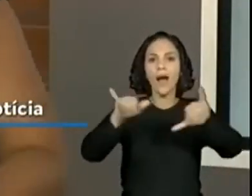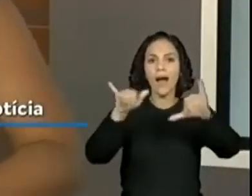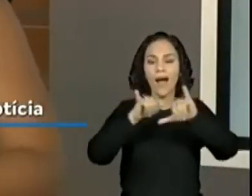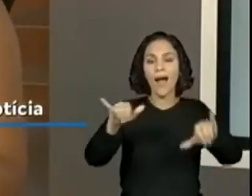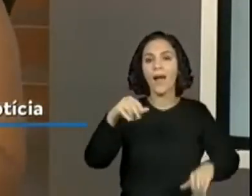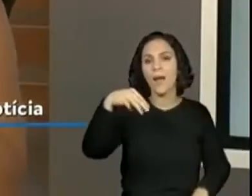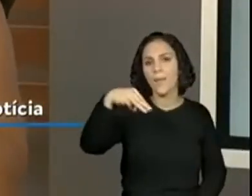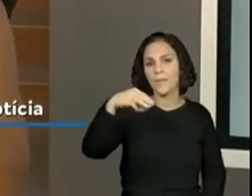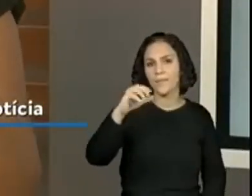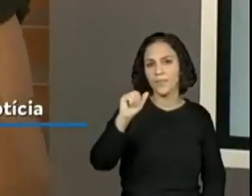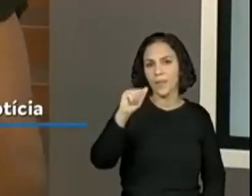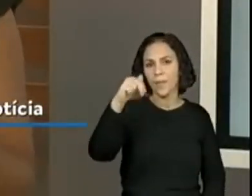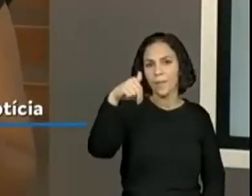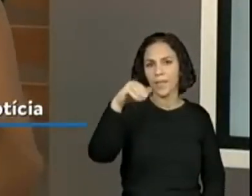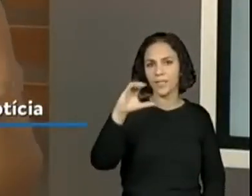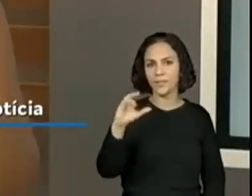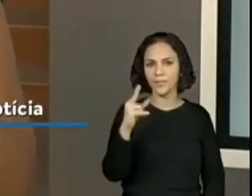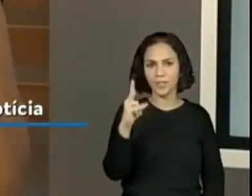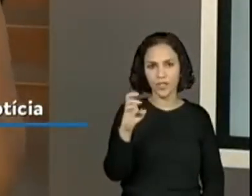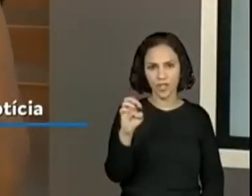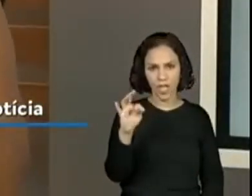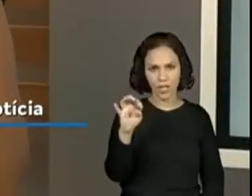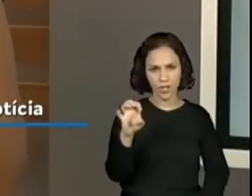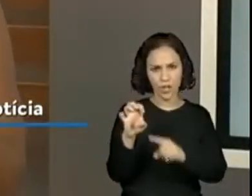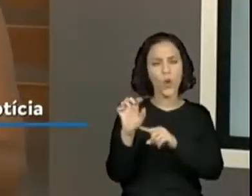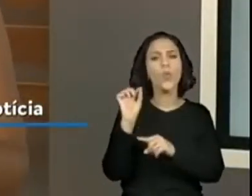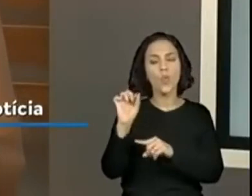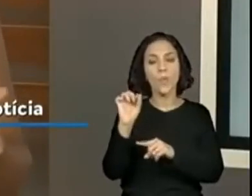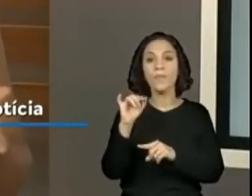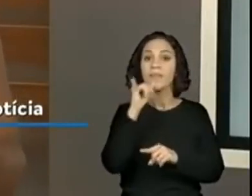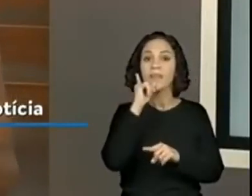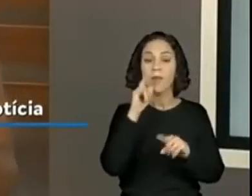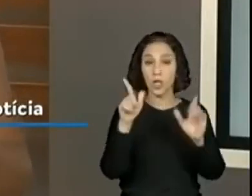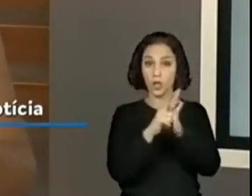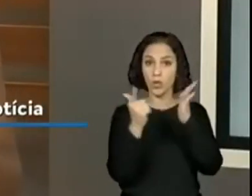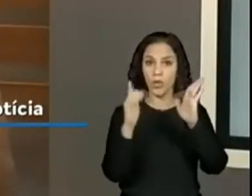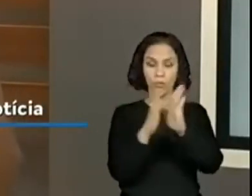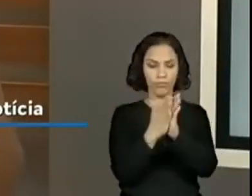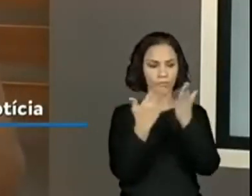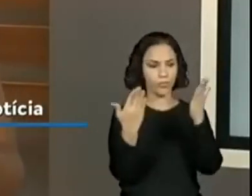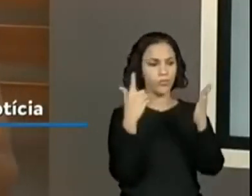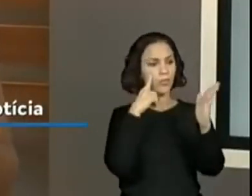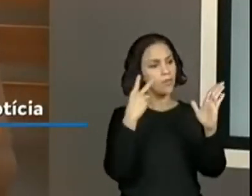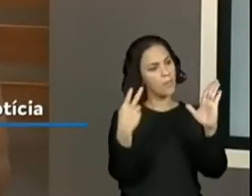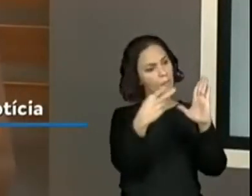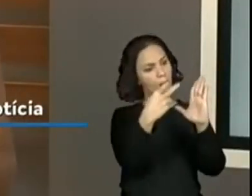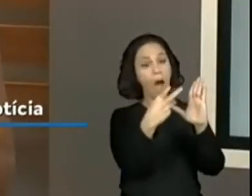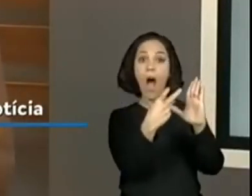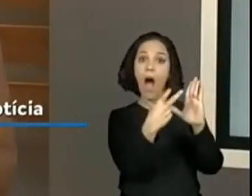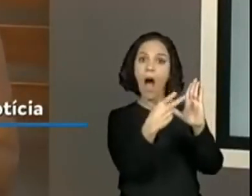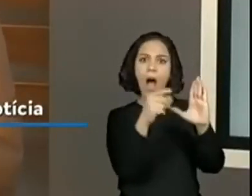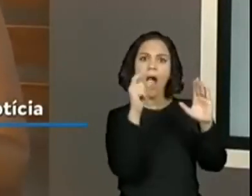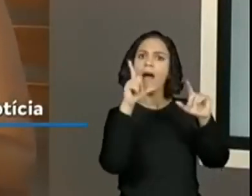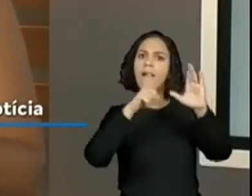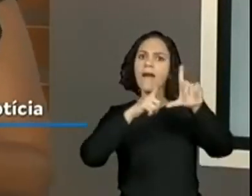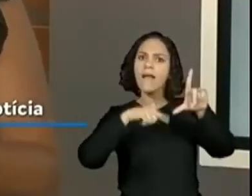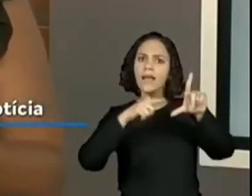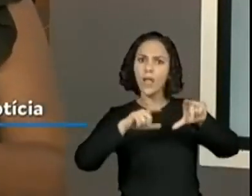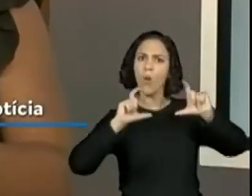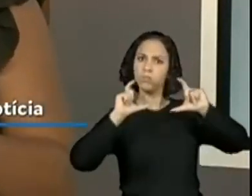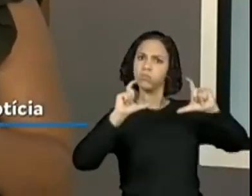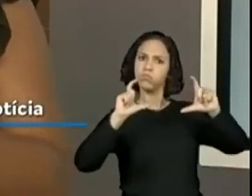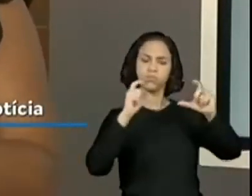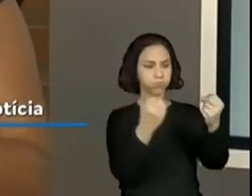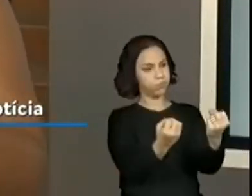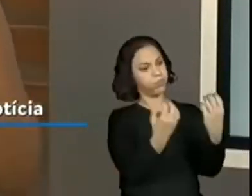capa de um jornal já vem todas as manchetes, já para atrair o leitor dos temas que serão abordados na edição do